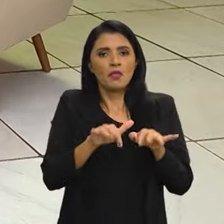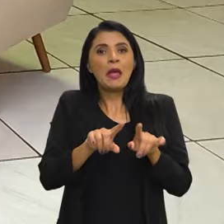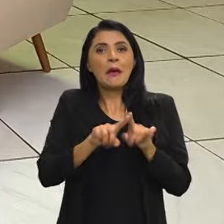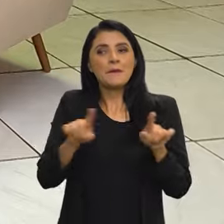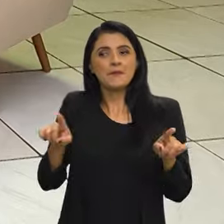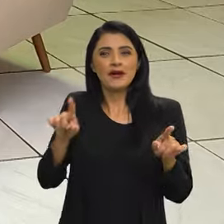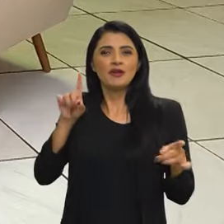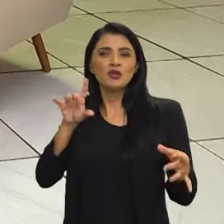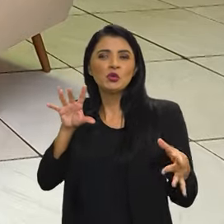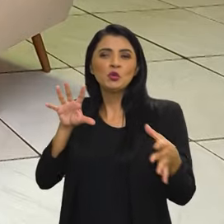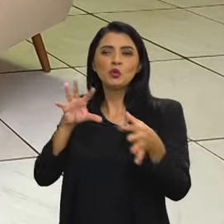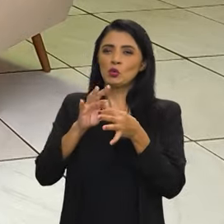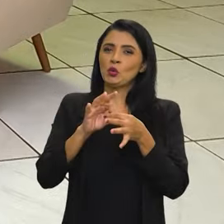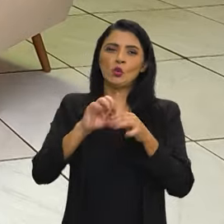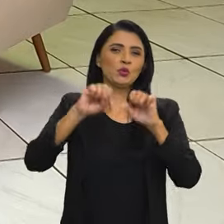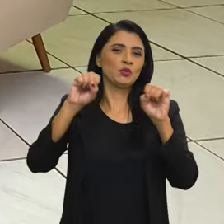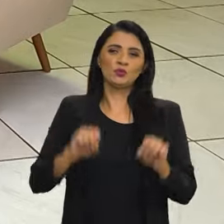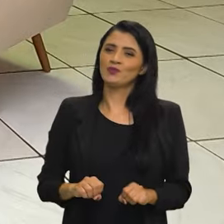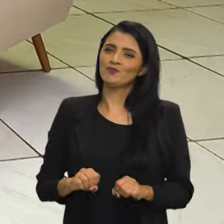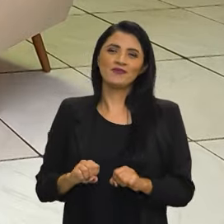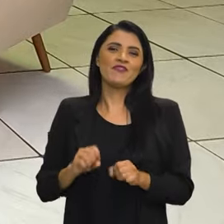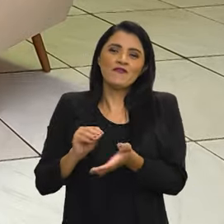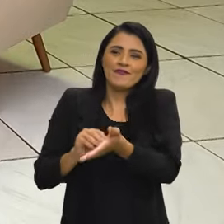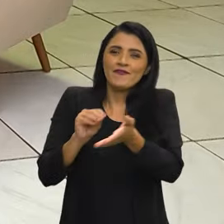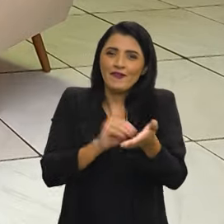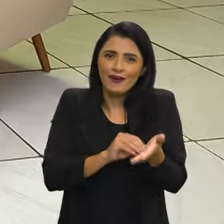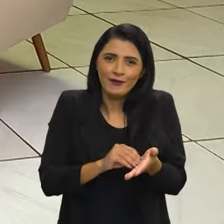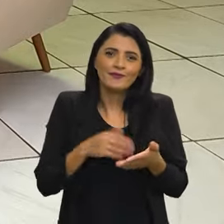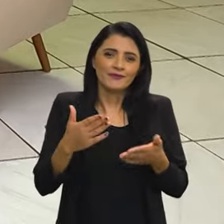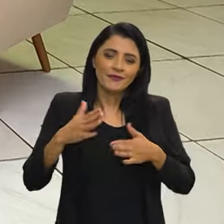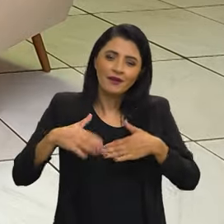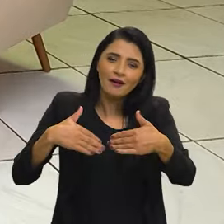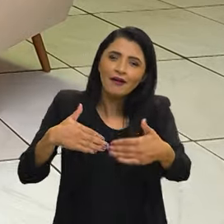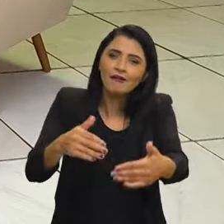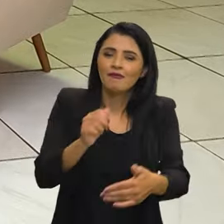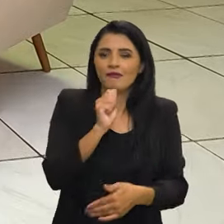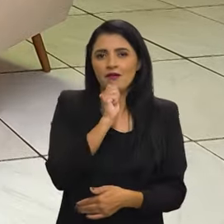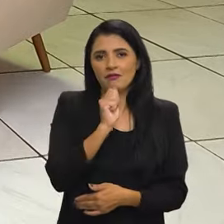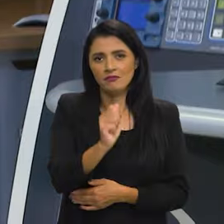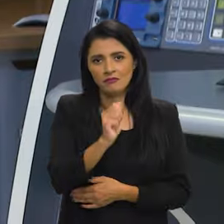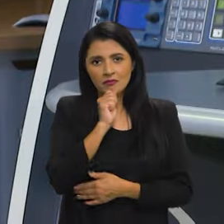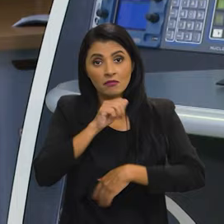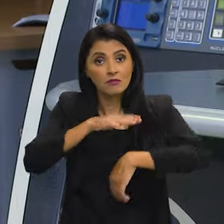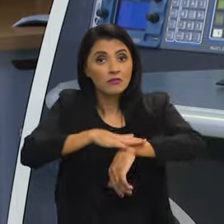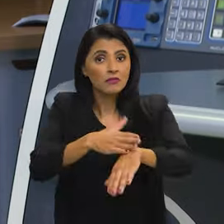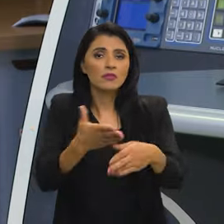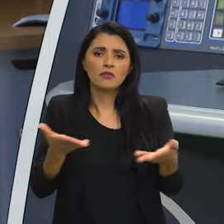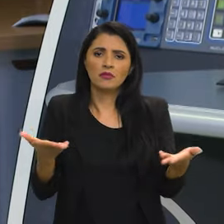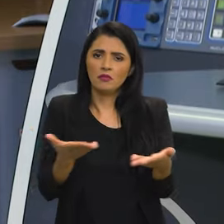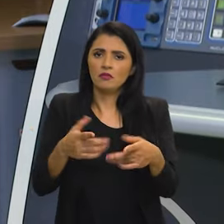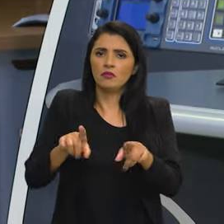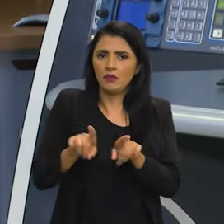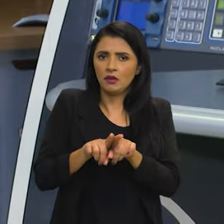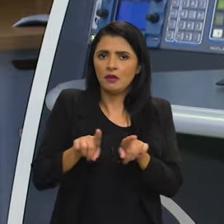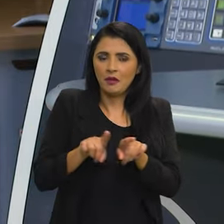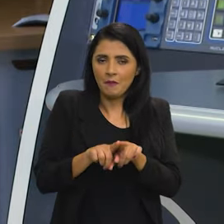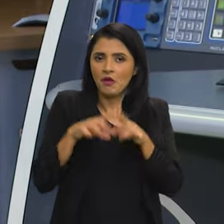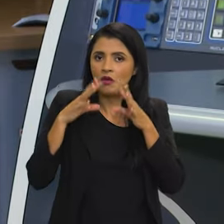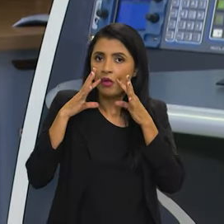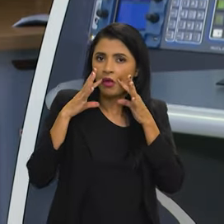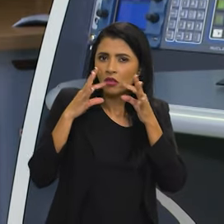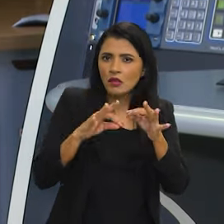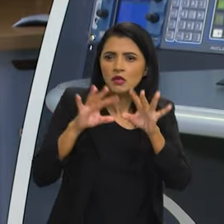uma total integração dos sistemas de informação. Isso está em processo. Nesse momento também, a atenção